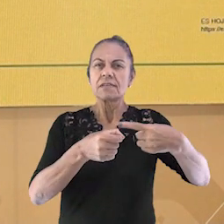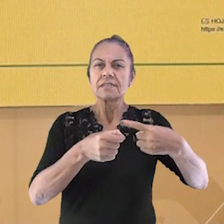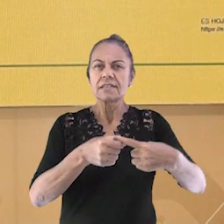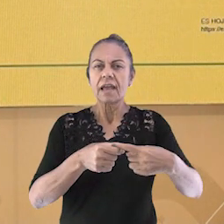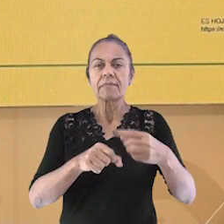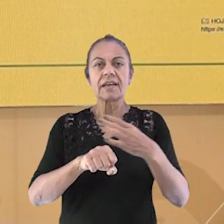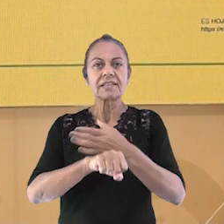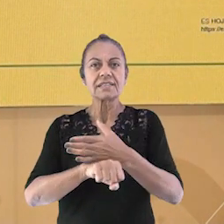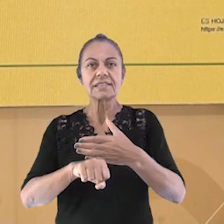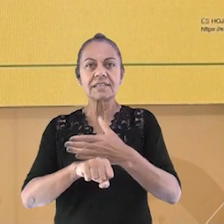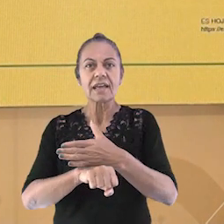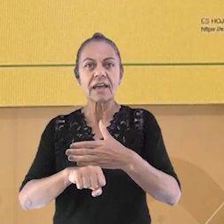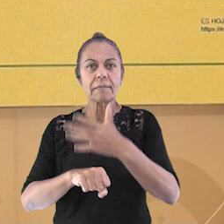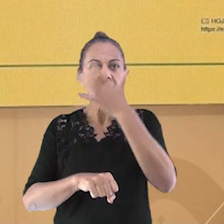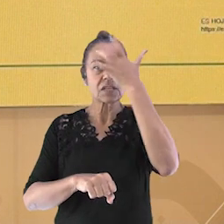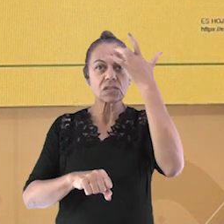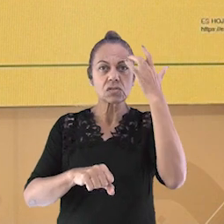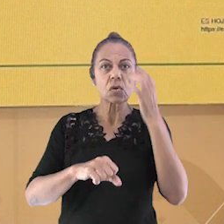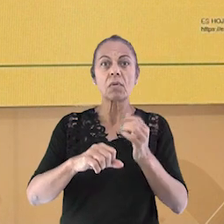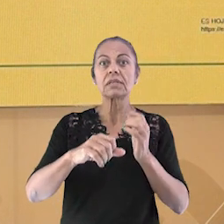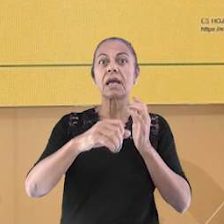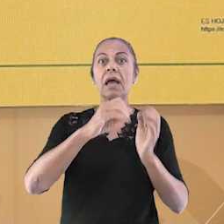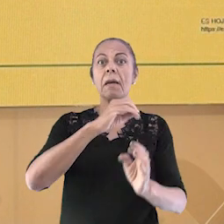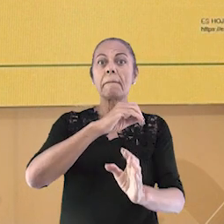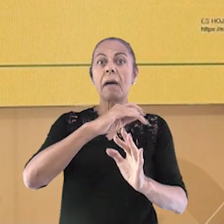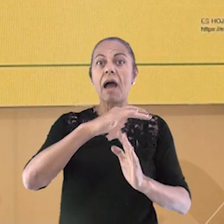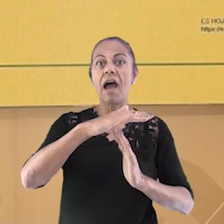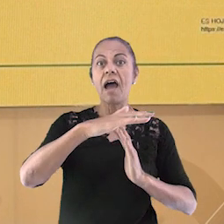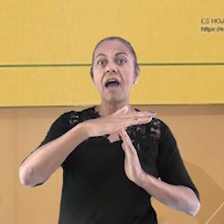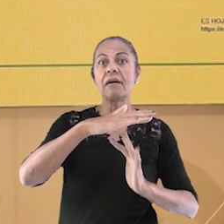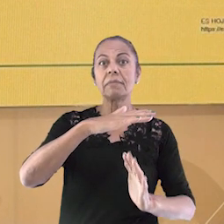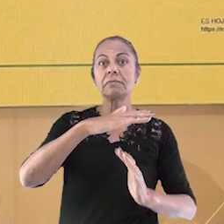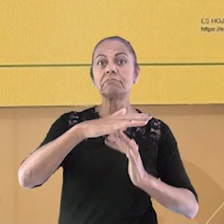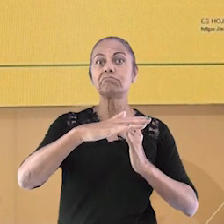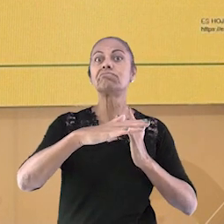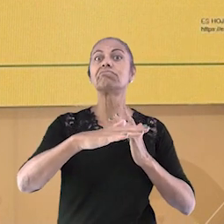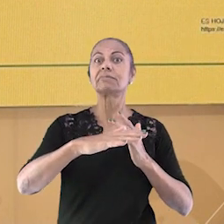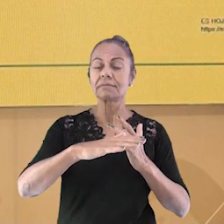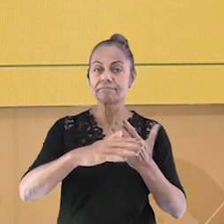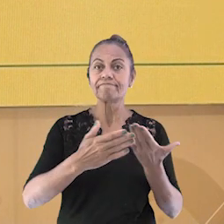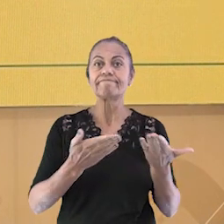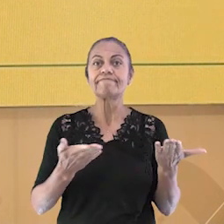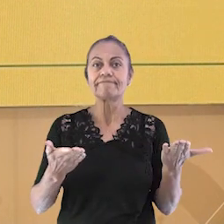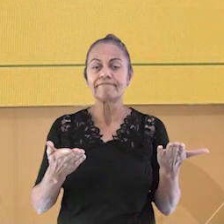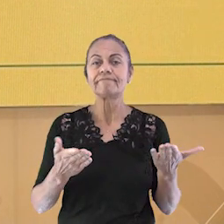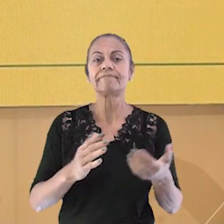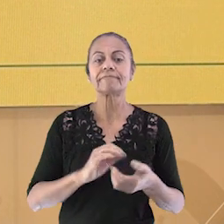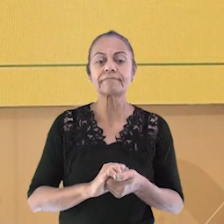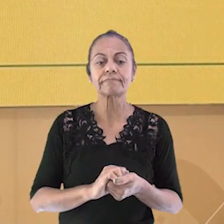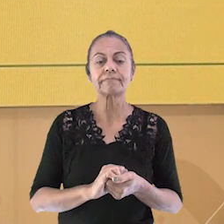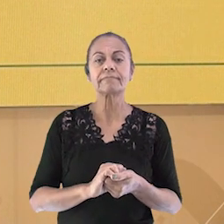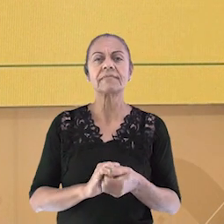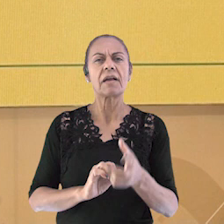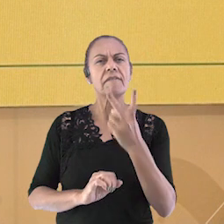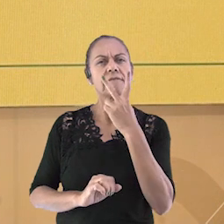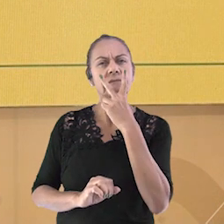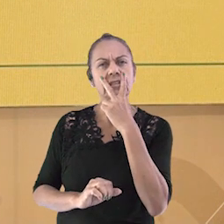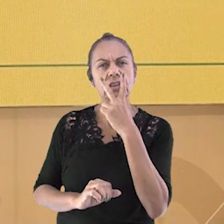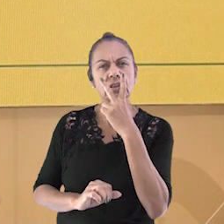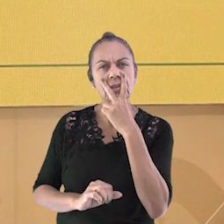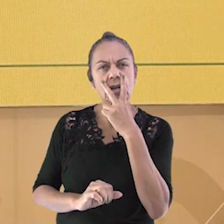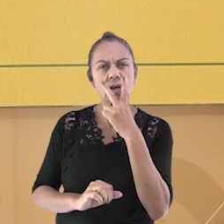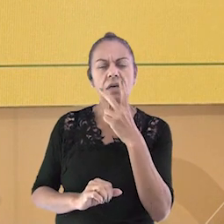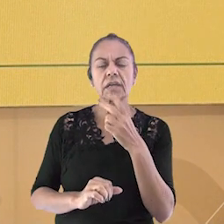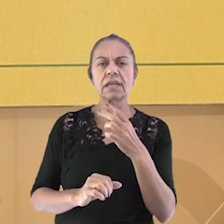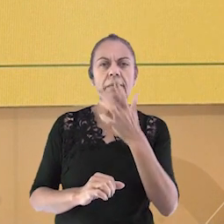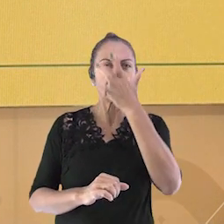O município de Serra é o que mais recebe imigrantes. Mas, mesmo a Serra sendo um município populoso,